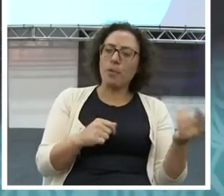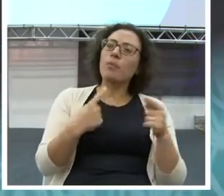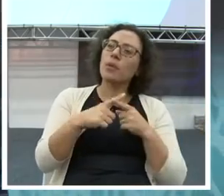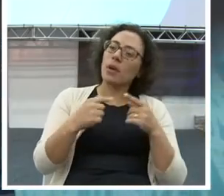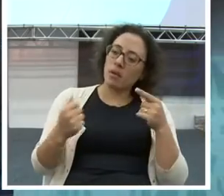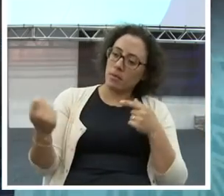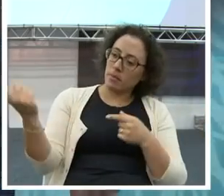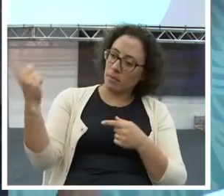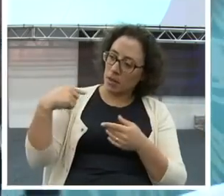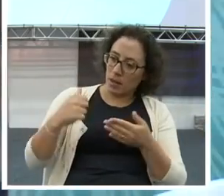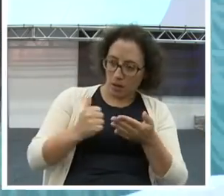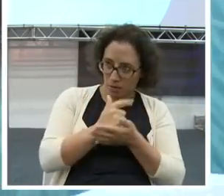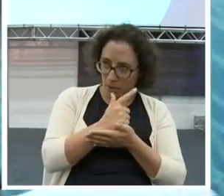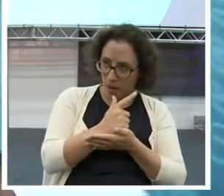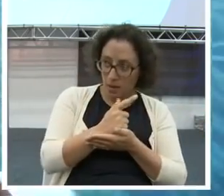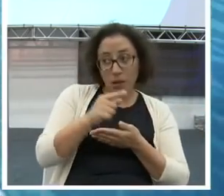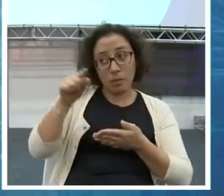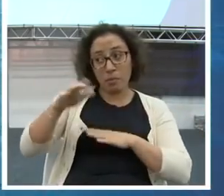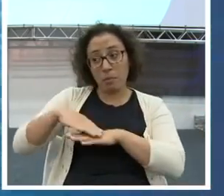Então você tem que pagar.